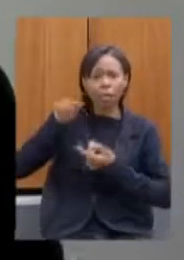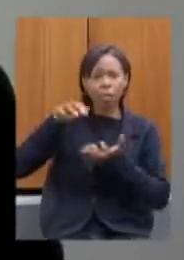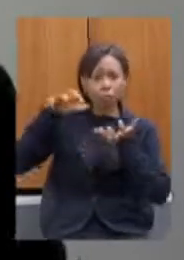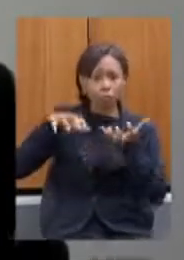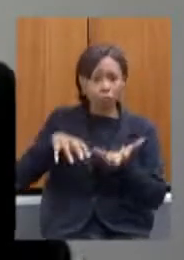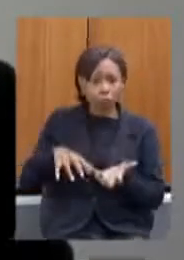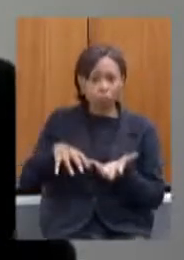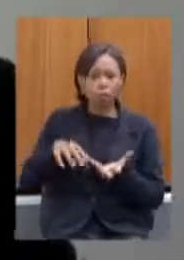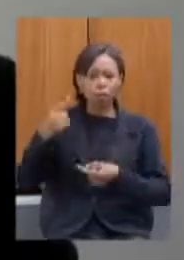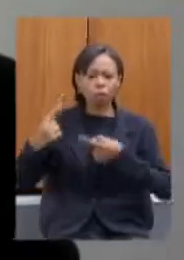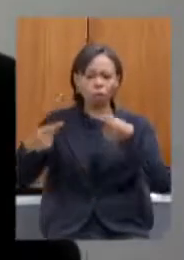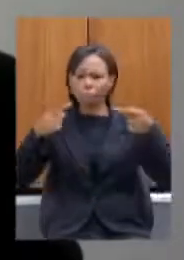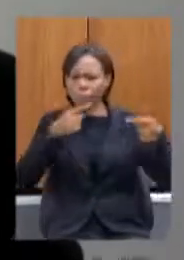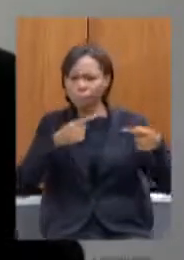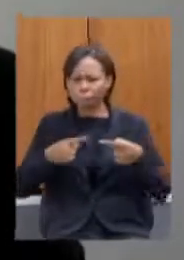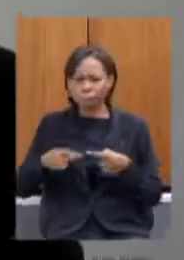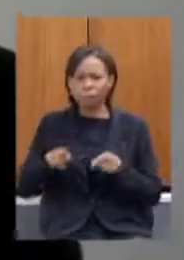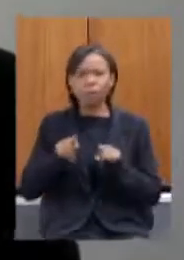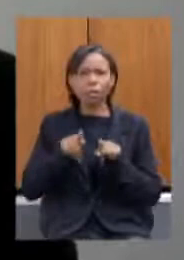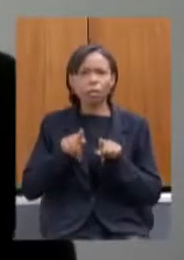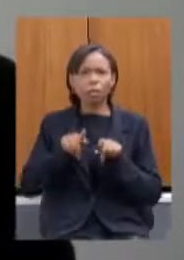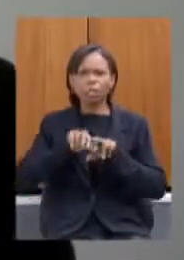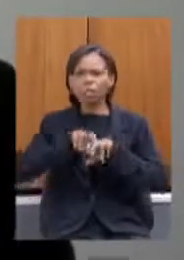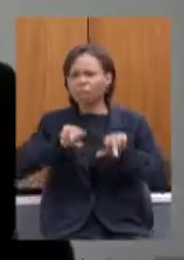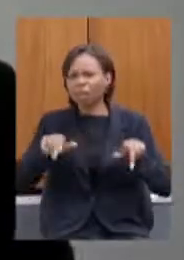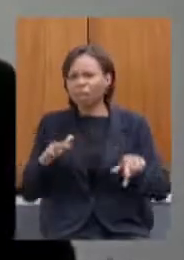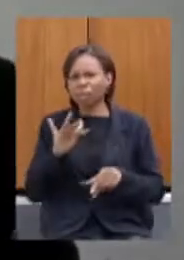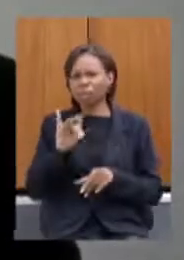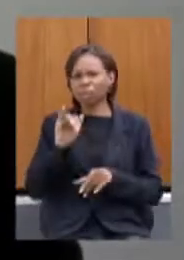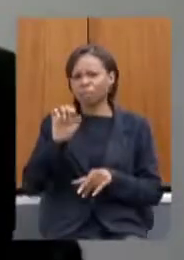no Instanta Fieng